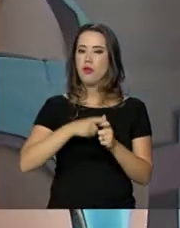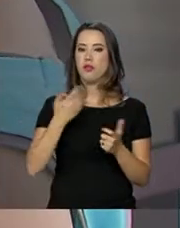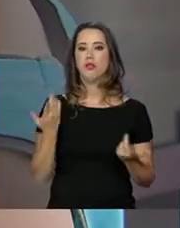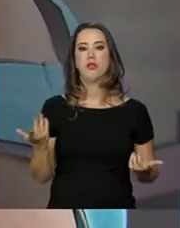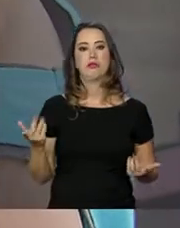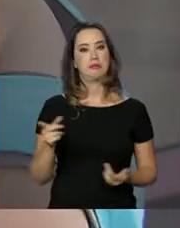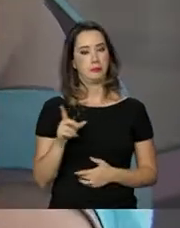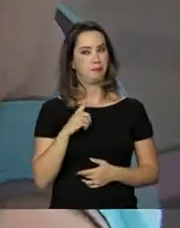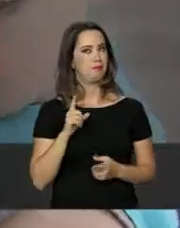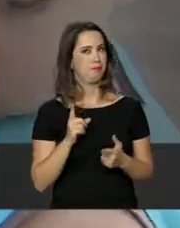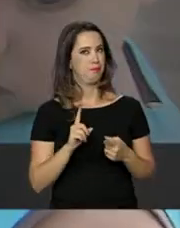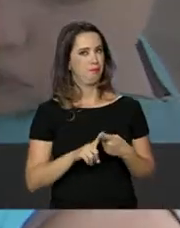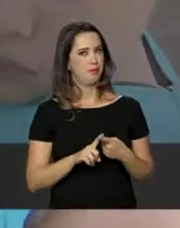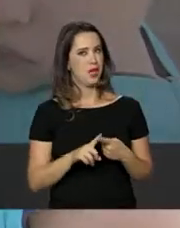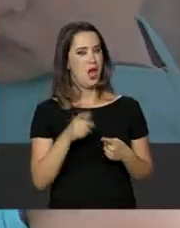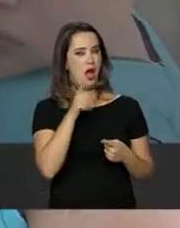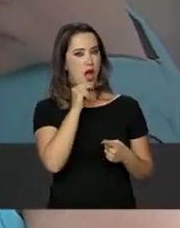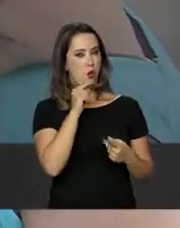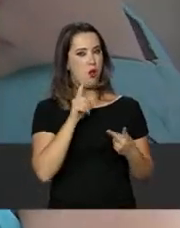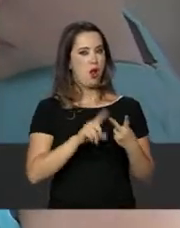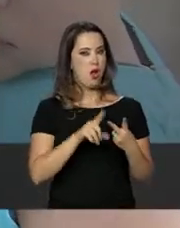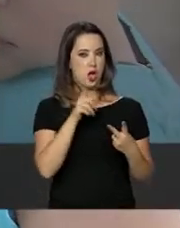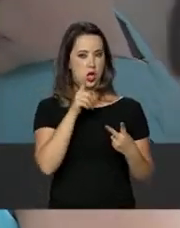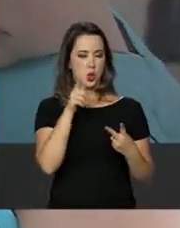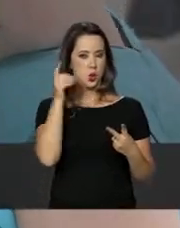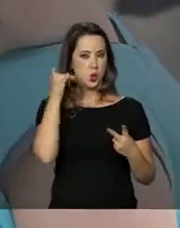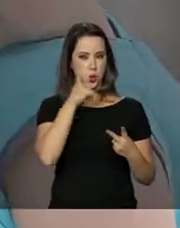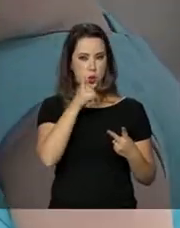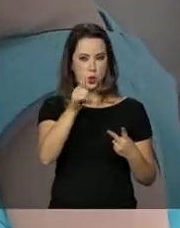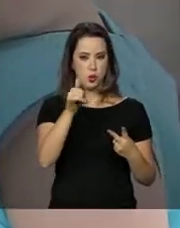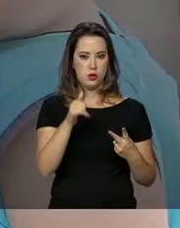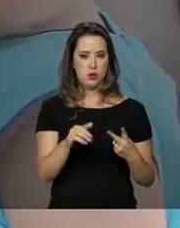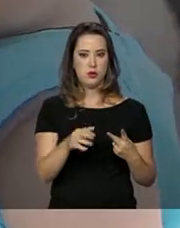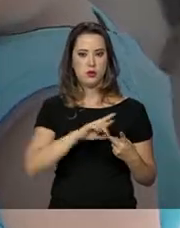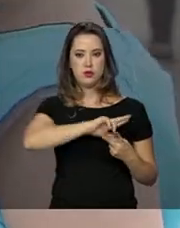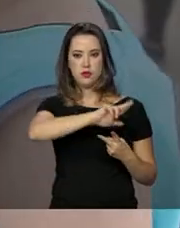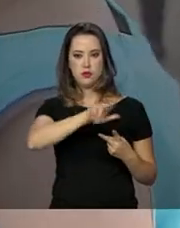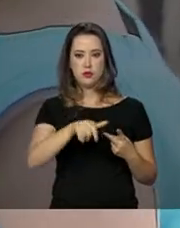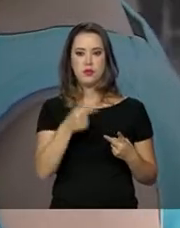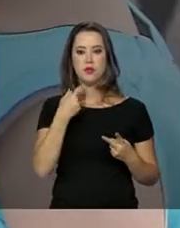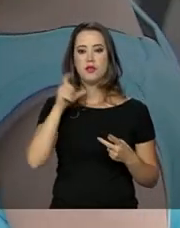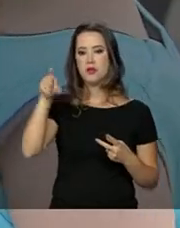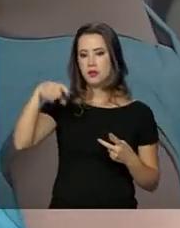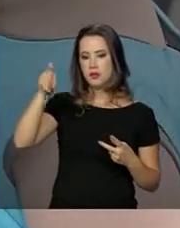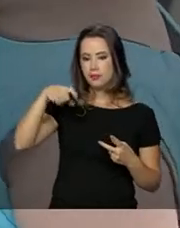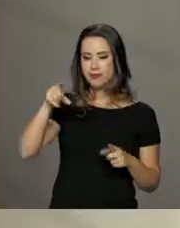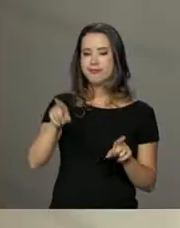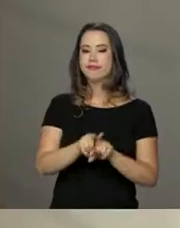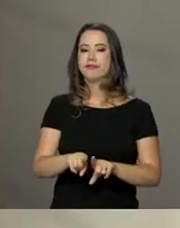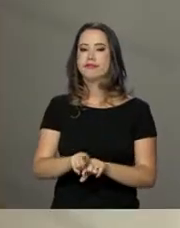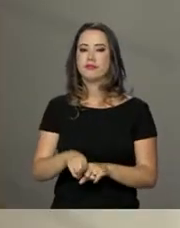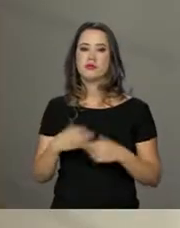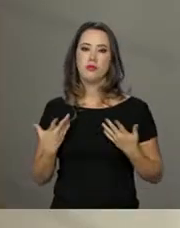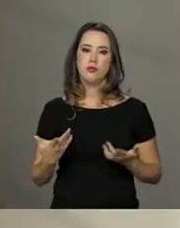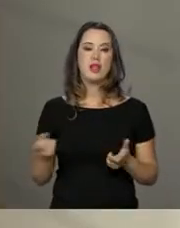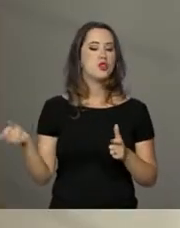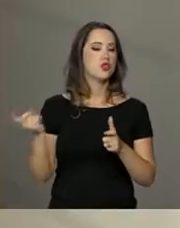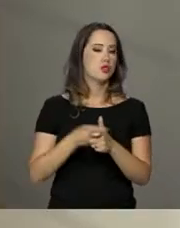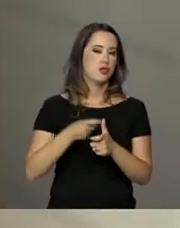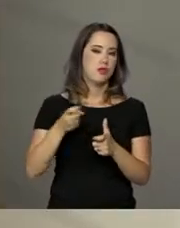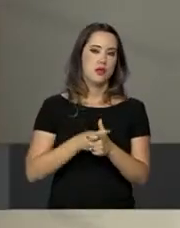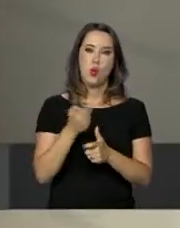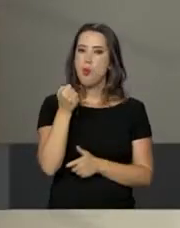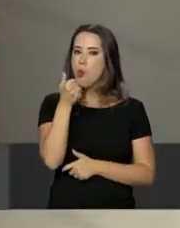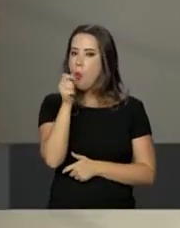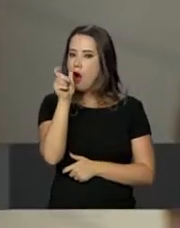eu estou devendo uma dívida de água e de luz. Uma não, né? Umas. E o cartão de crédito também. Dívidas quase